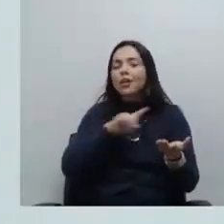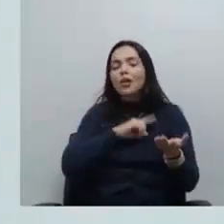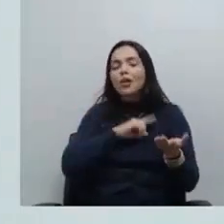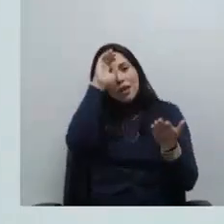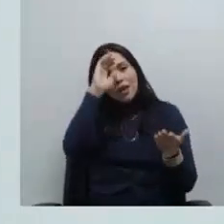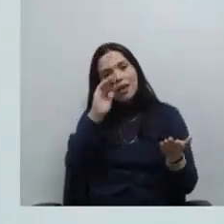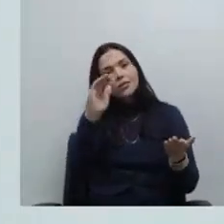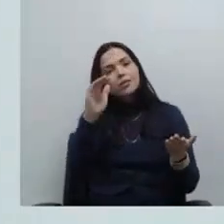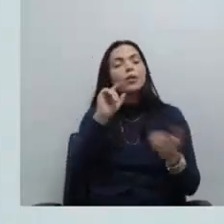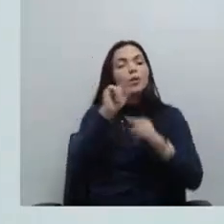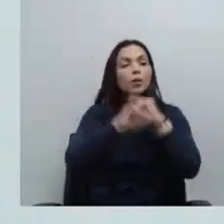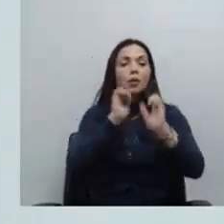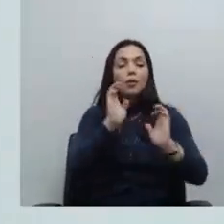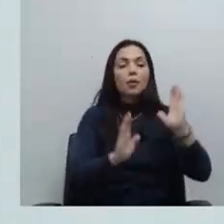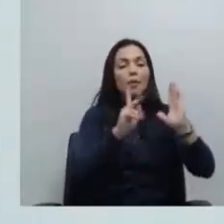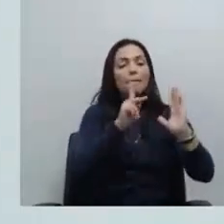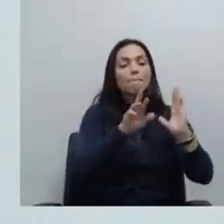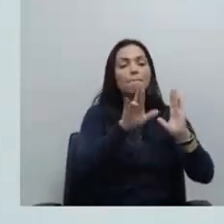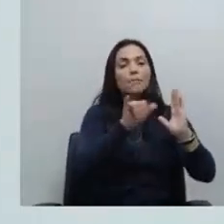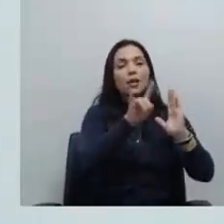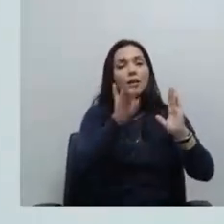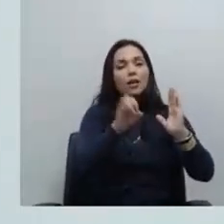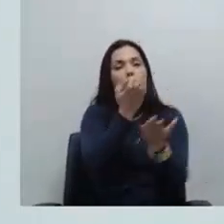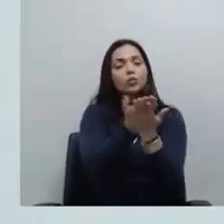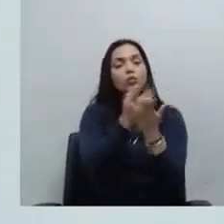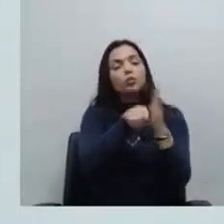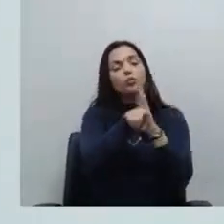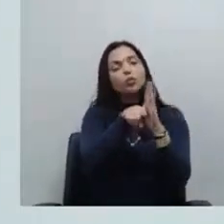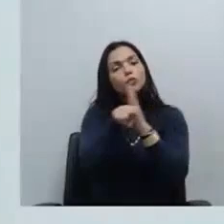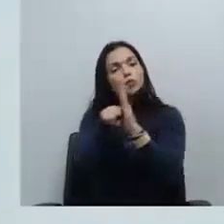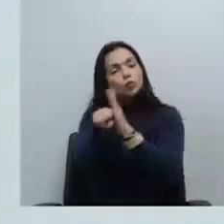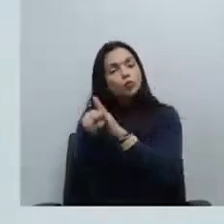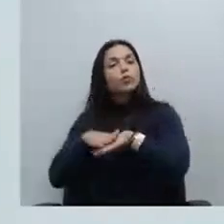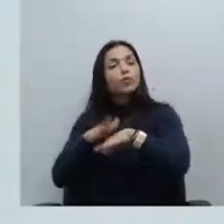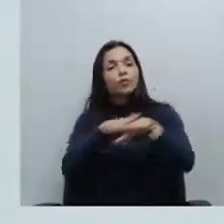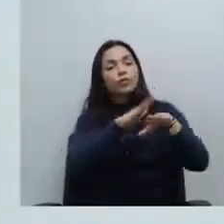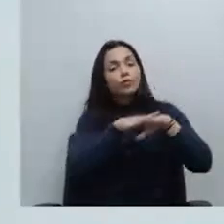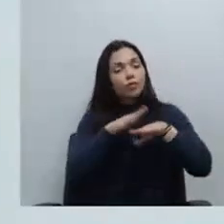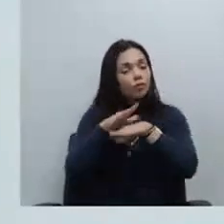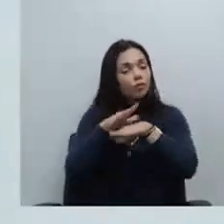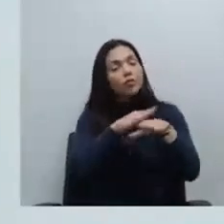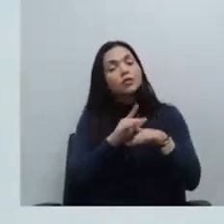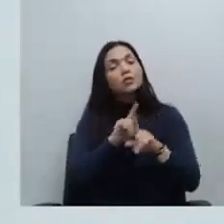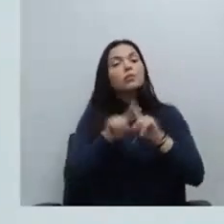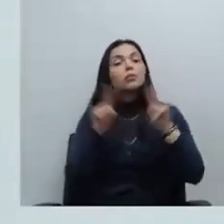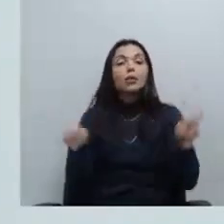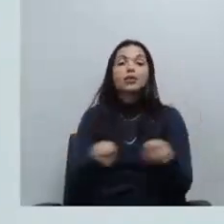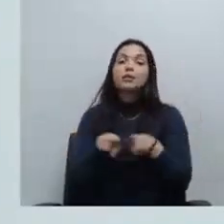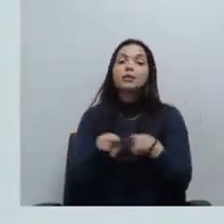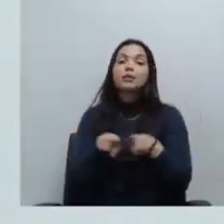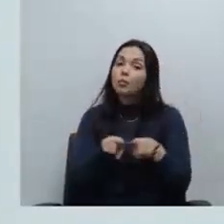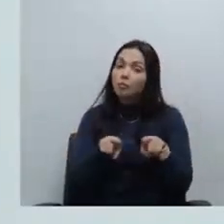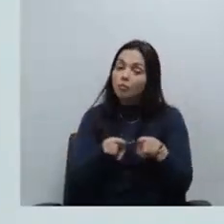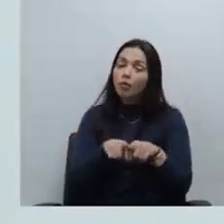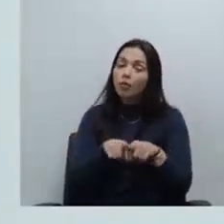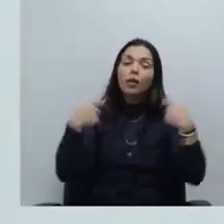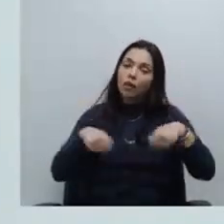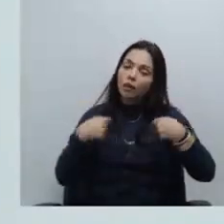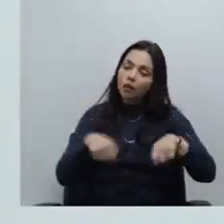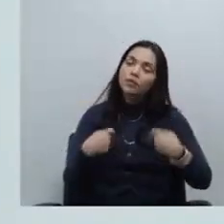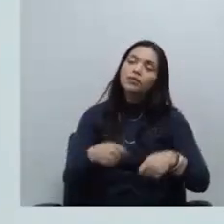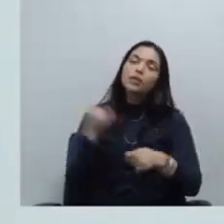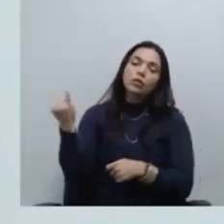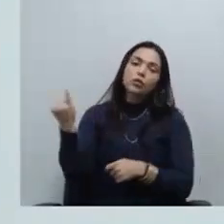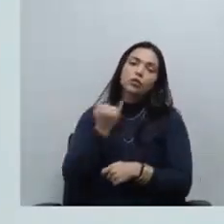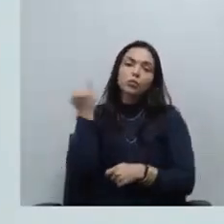o prazo dos estudos que estão sendo feitos com toda certeza mas mas também ressaltando a necessidade